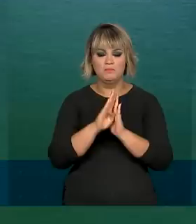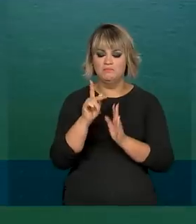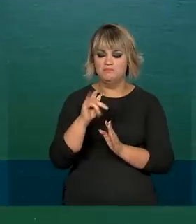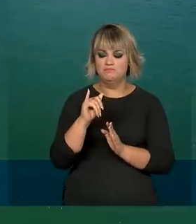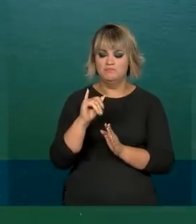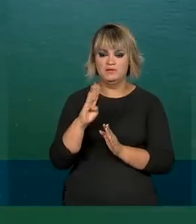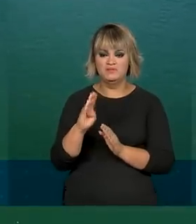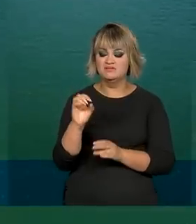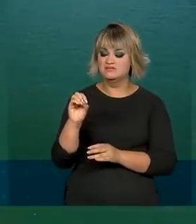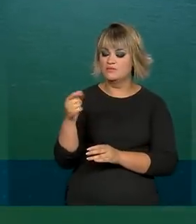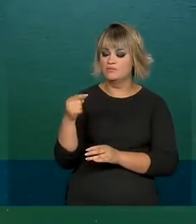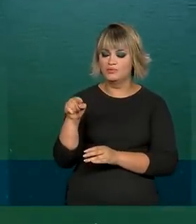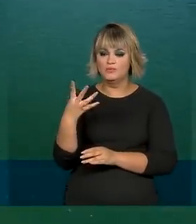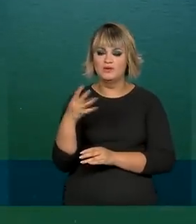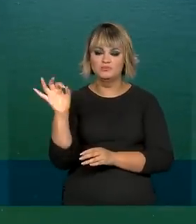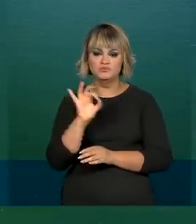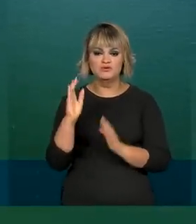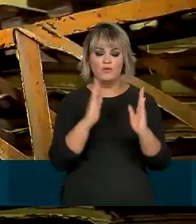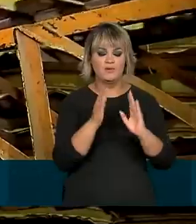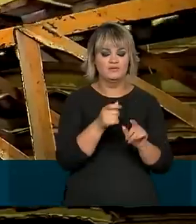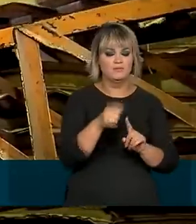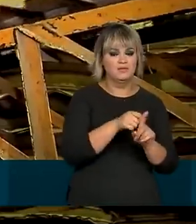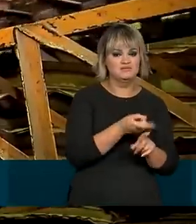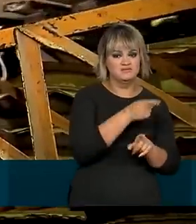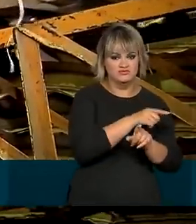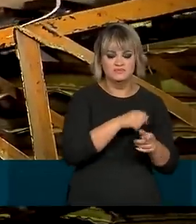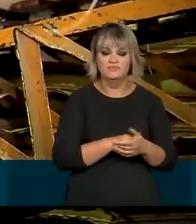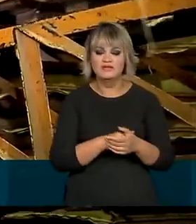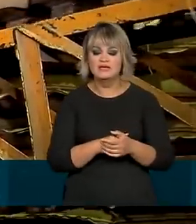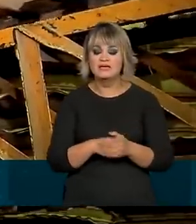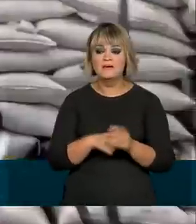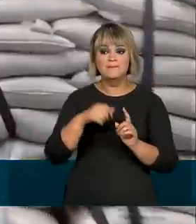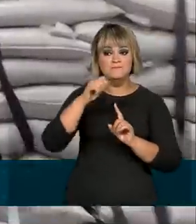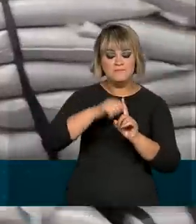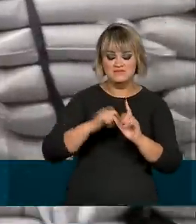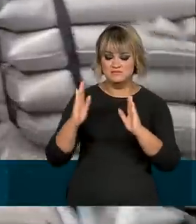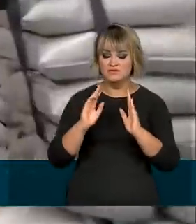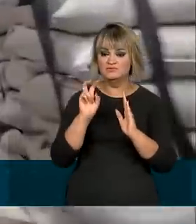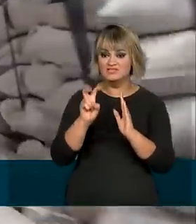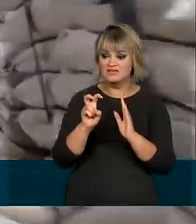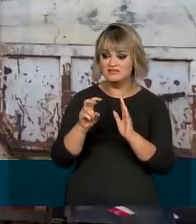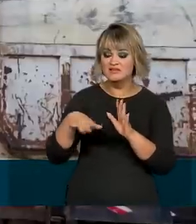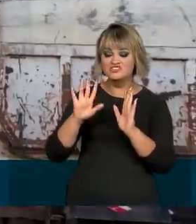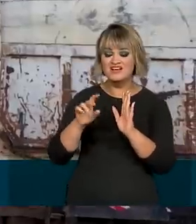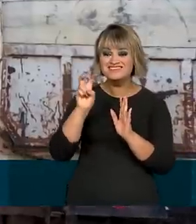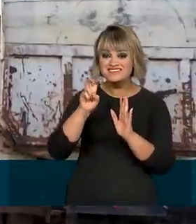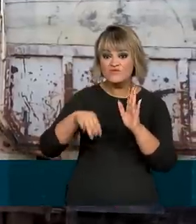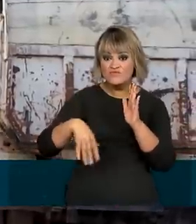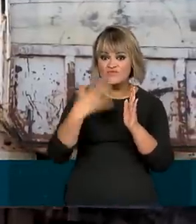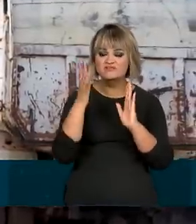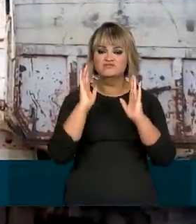% na comparação com o trimestre anterior. É o quinto trimestre seguido de variação positiva.